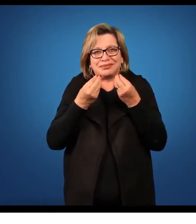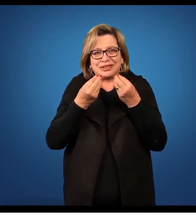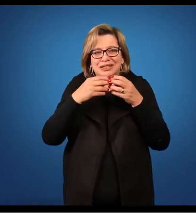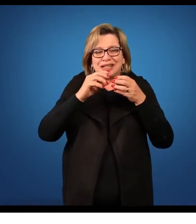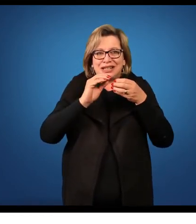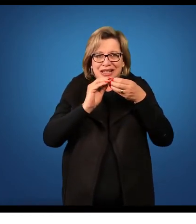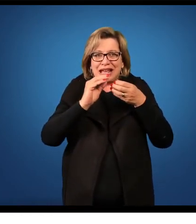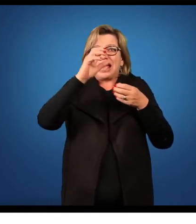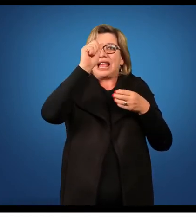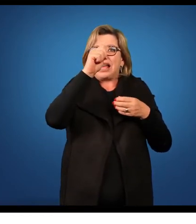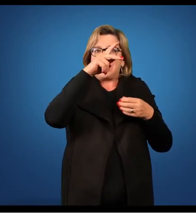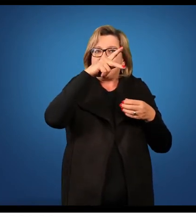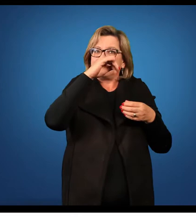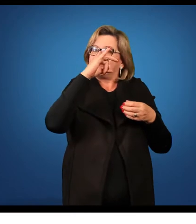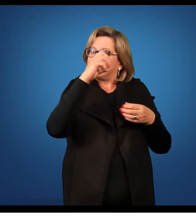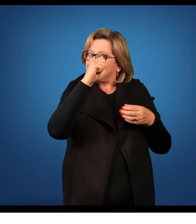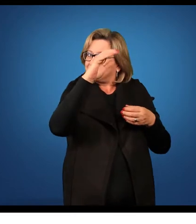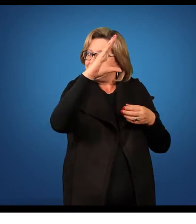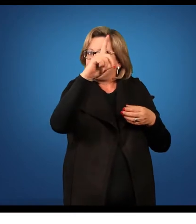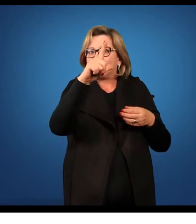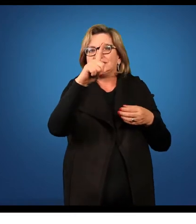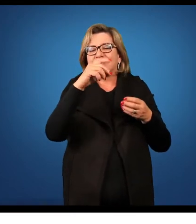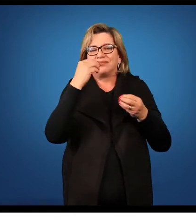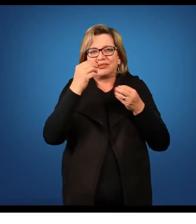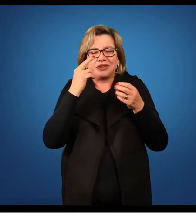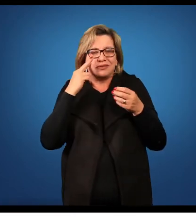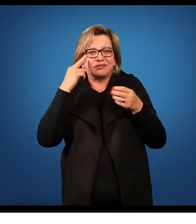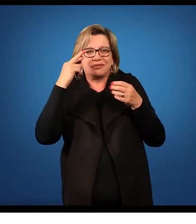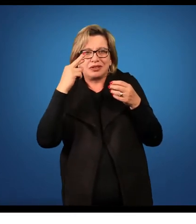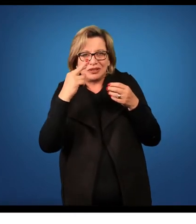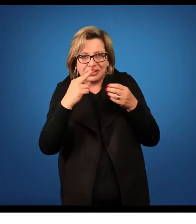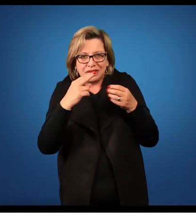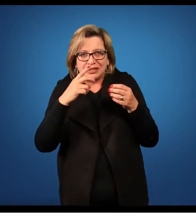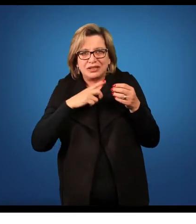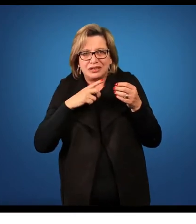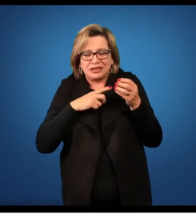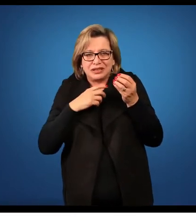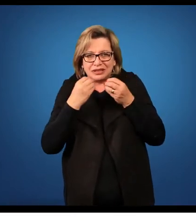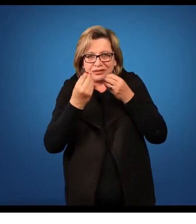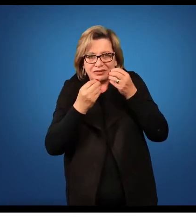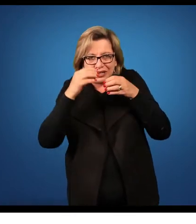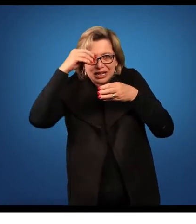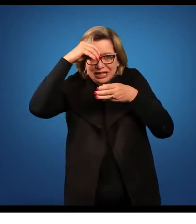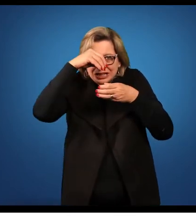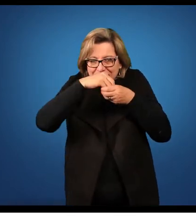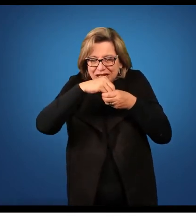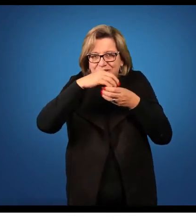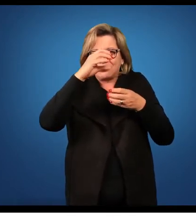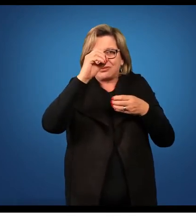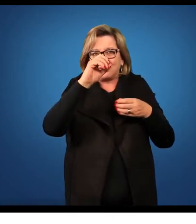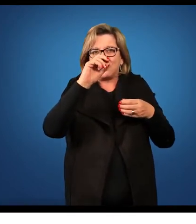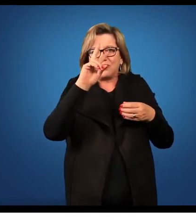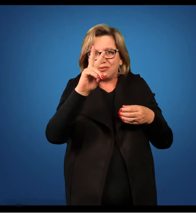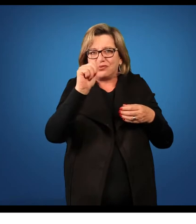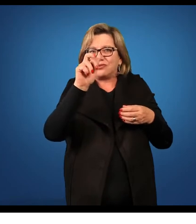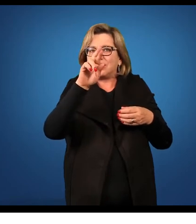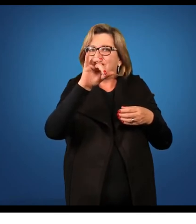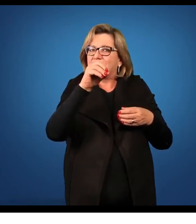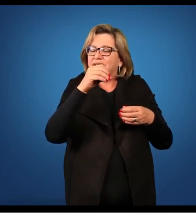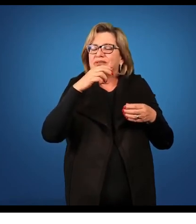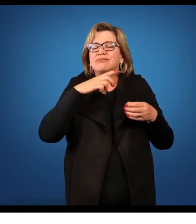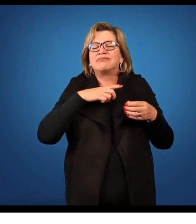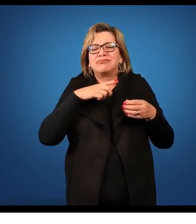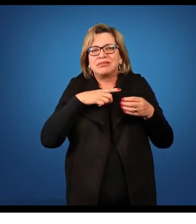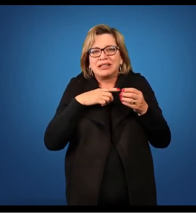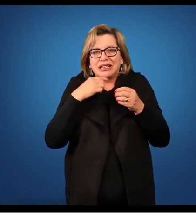apical da inflorescência aqui nós vemos o gineceu com ovário estilete estigma e é dentro do ovário que está o óvulo é